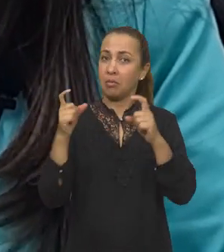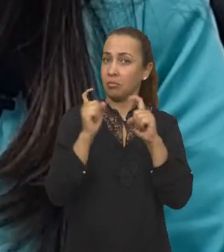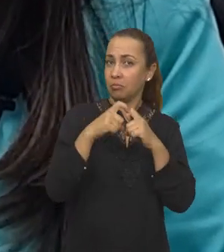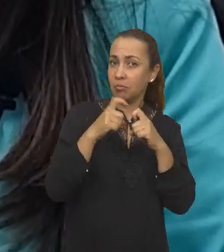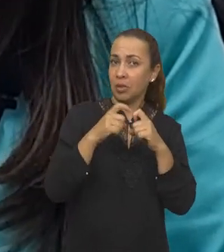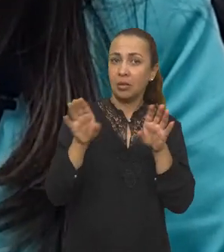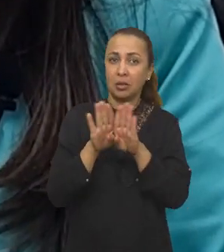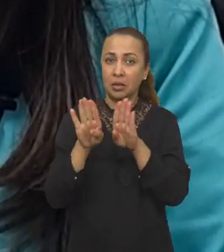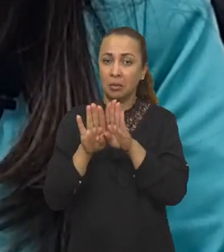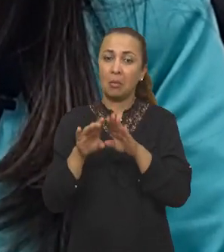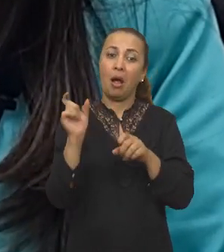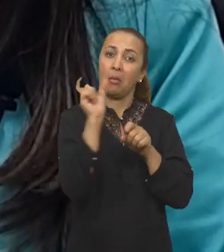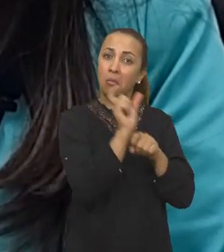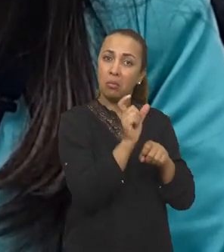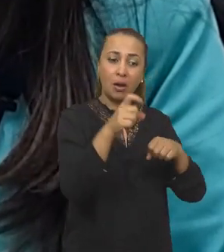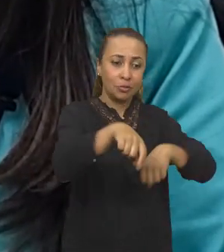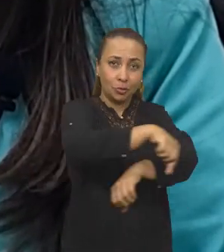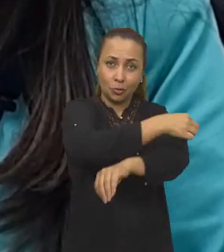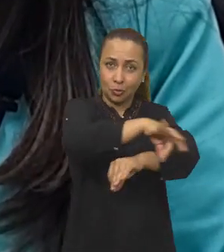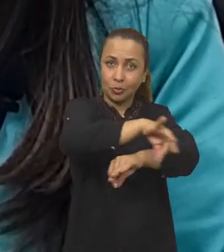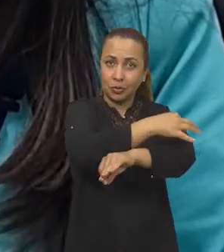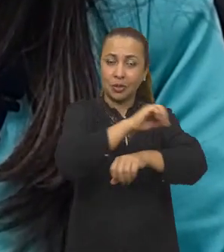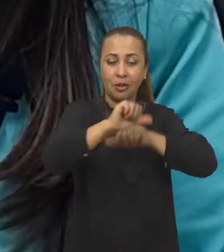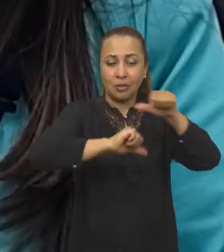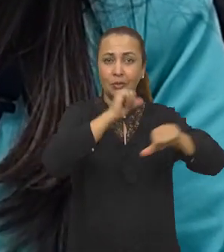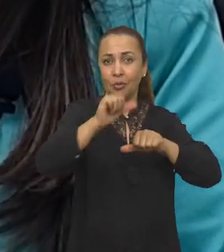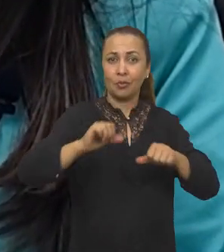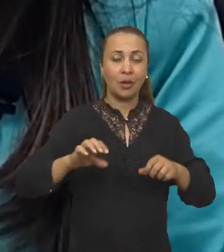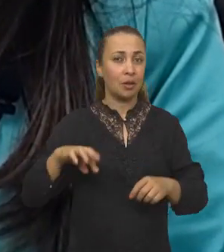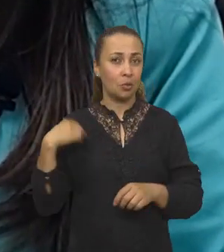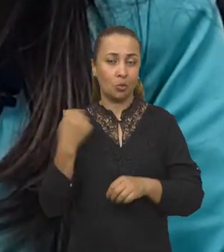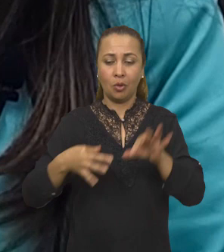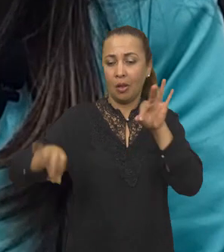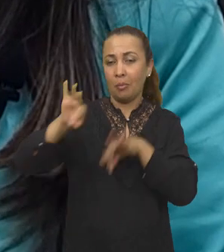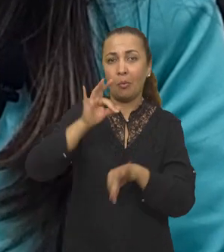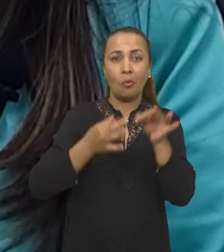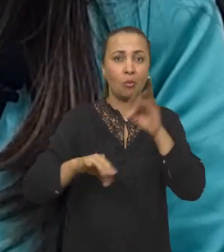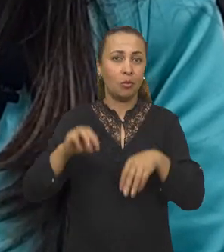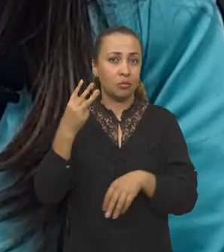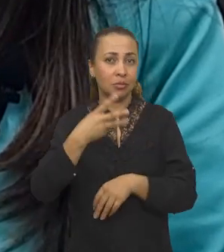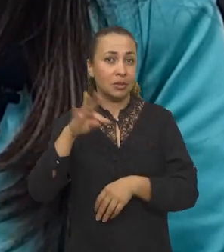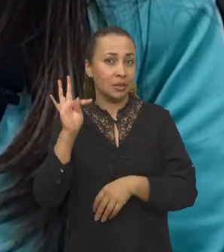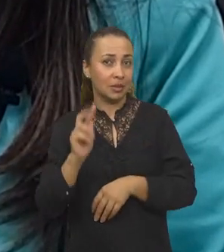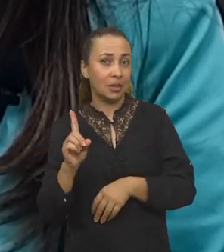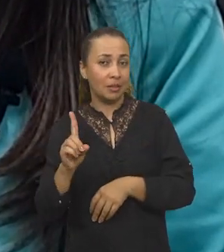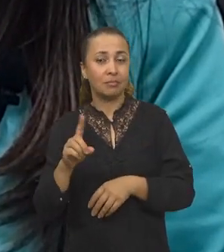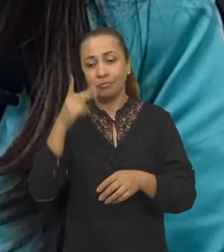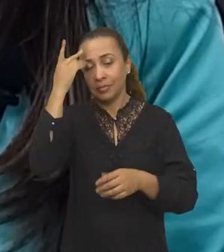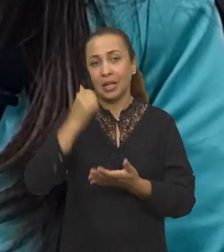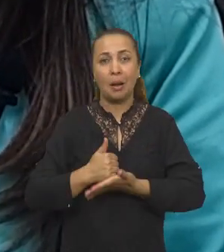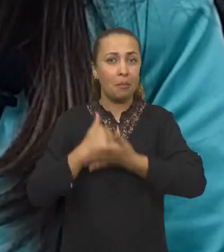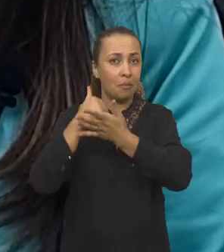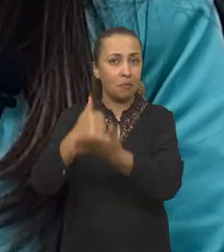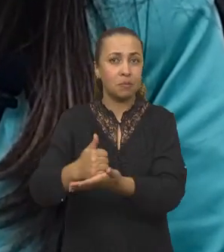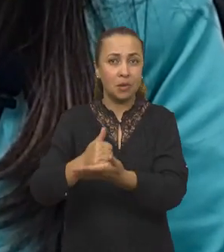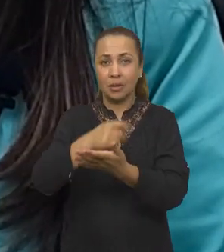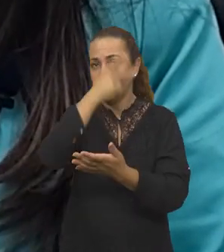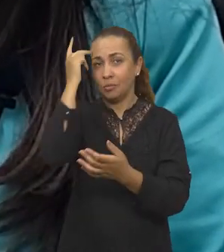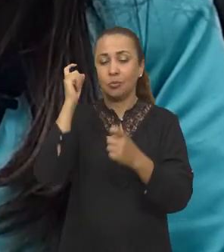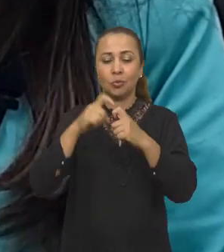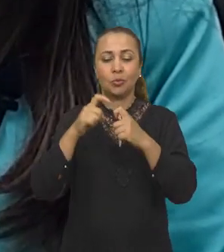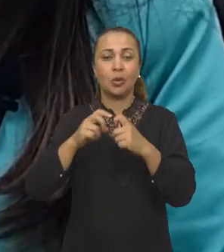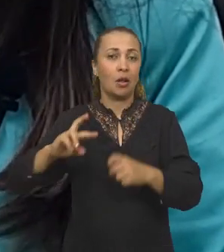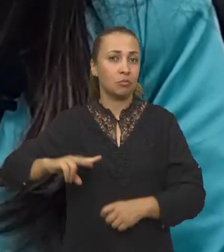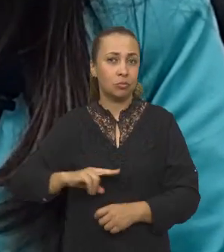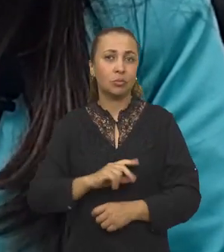quanto a parte de engenharia, que é desenvolvida no nosso laboratório de tecnologias 3D, para dar esse apoio aos